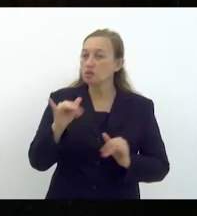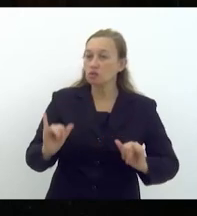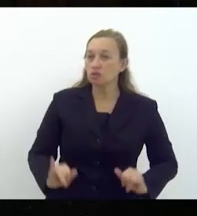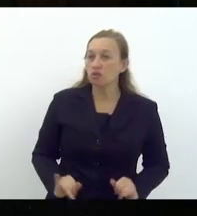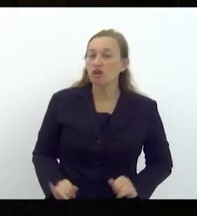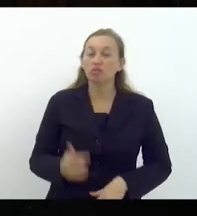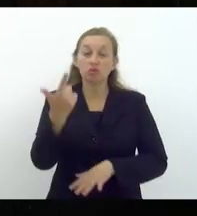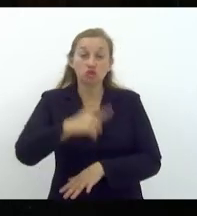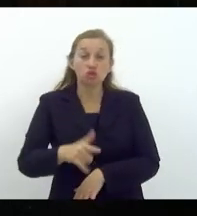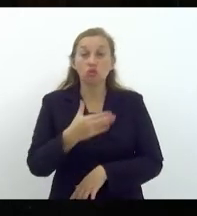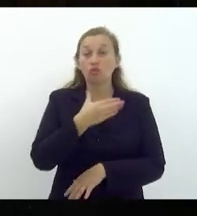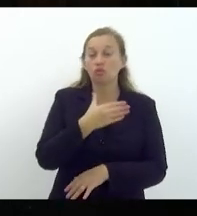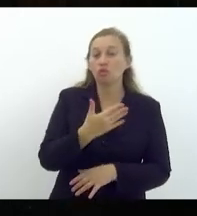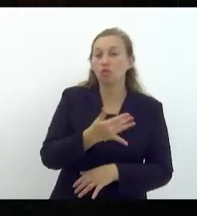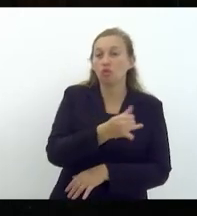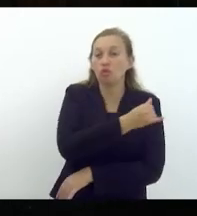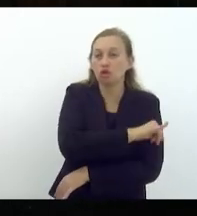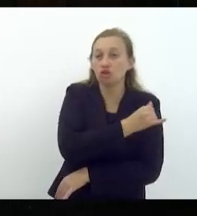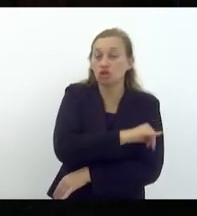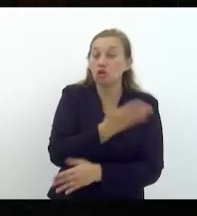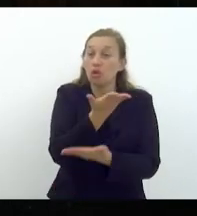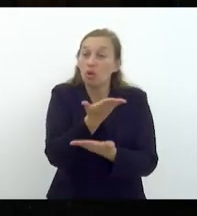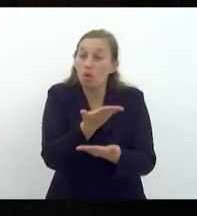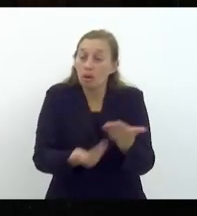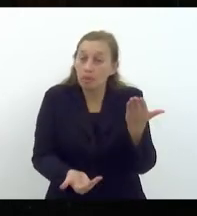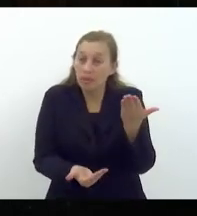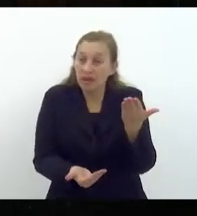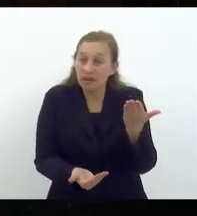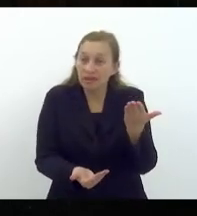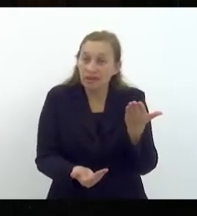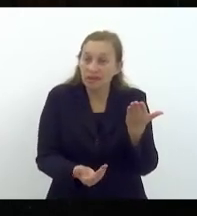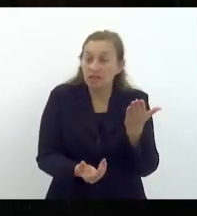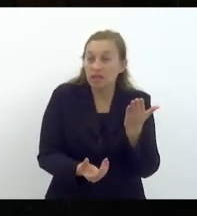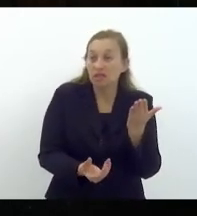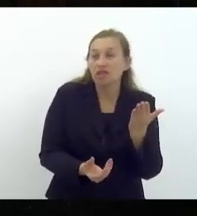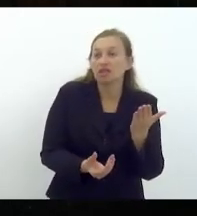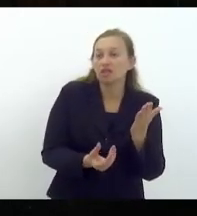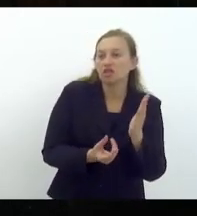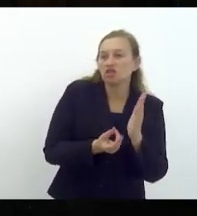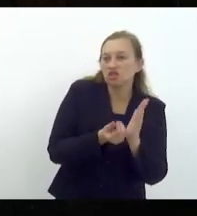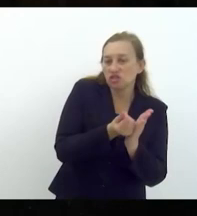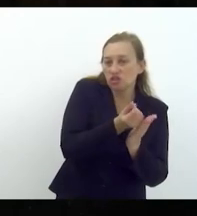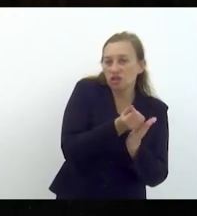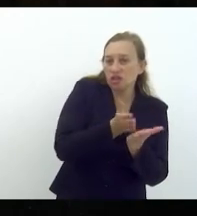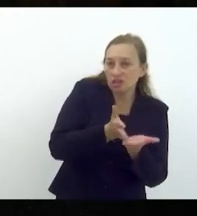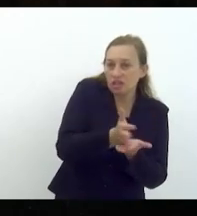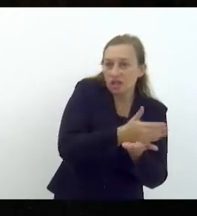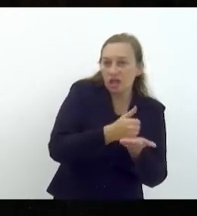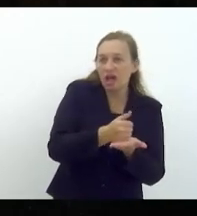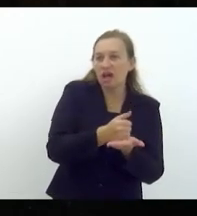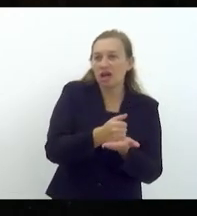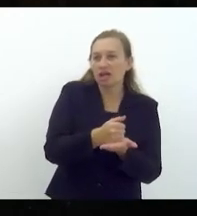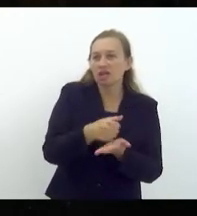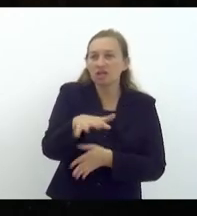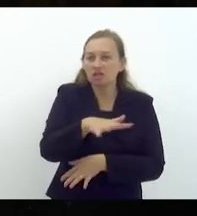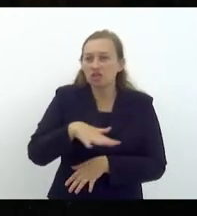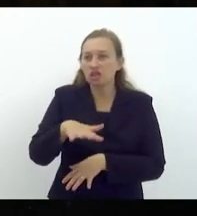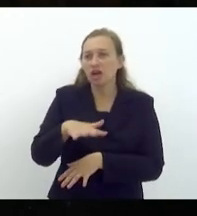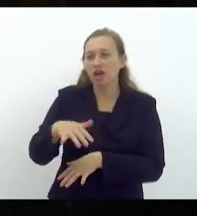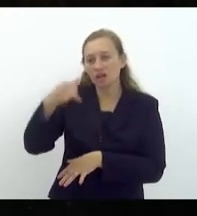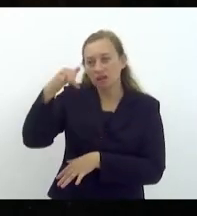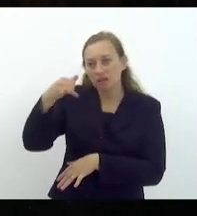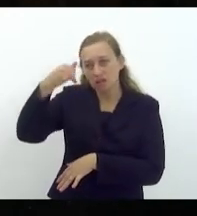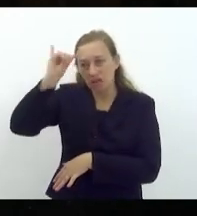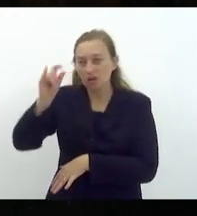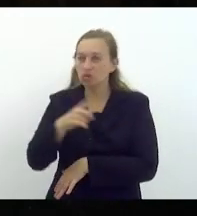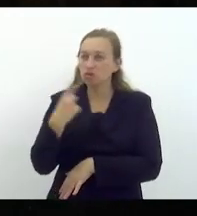novamente, o Rio de Janeiro, uma perda de receita, uma perda no setor de agro do